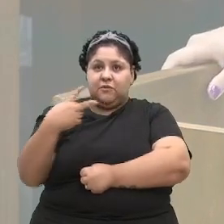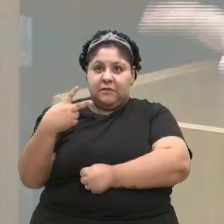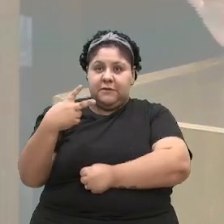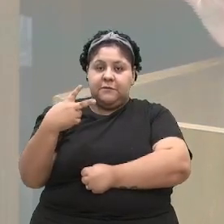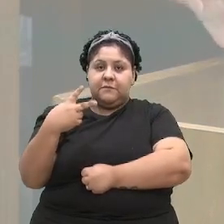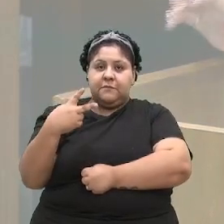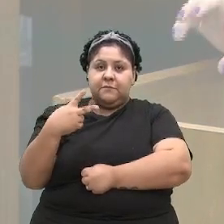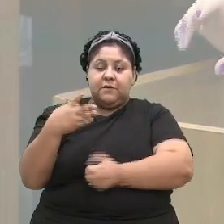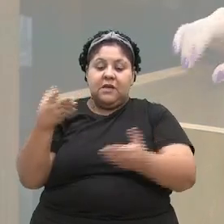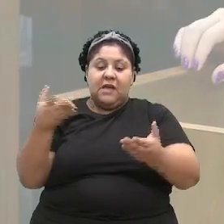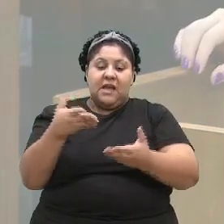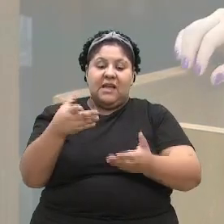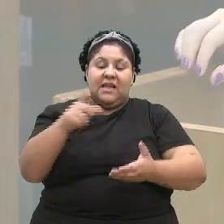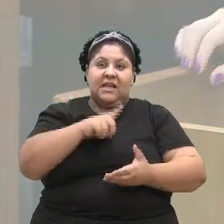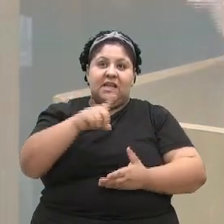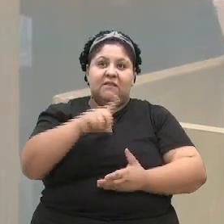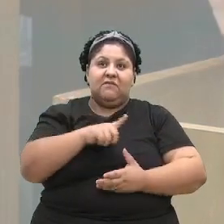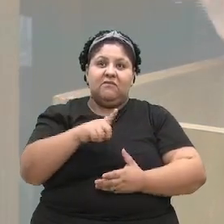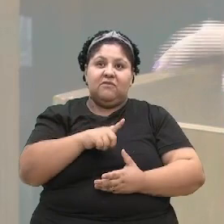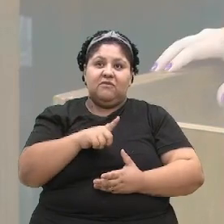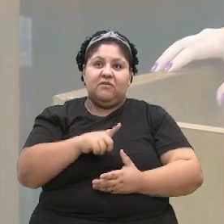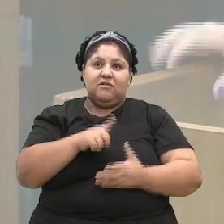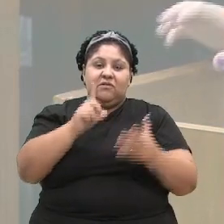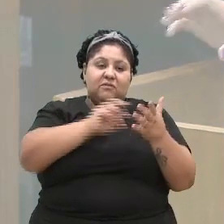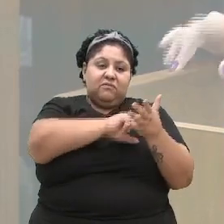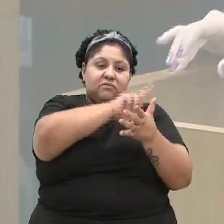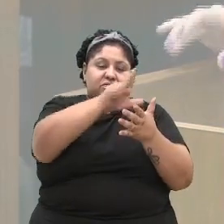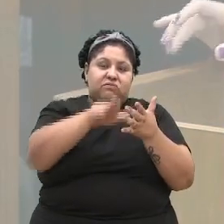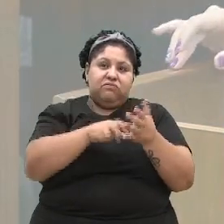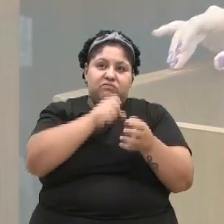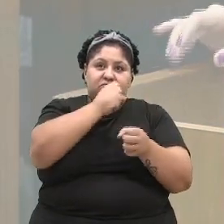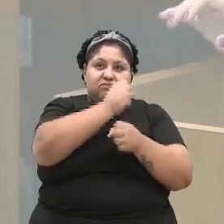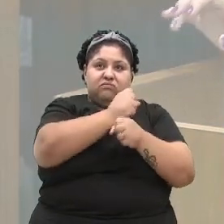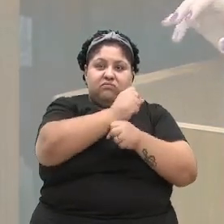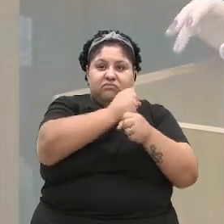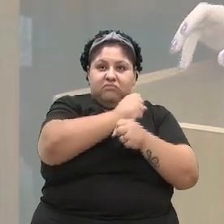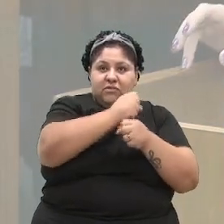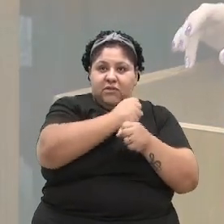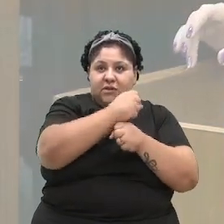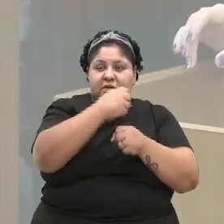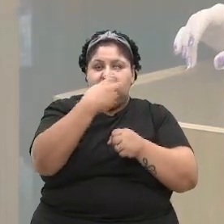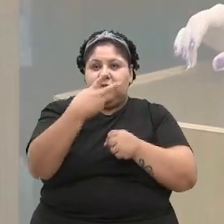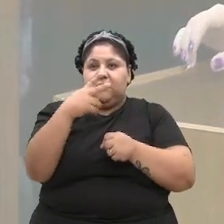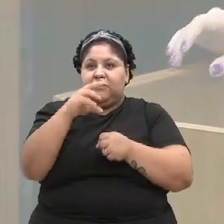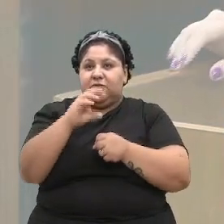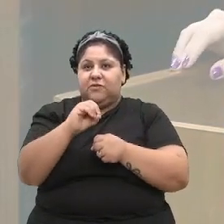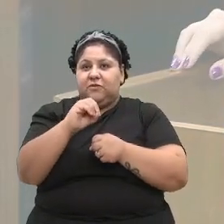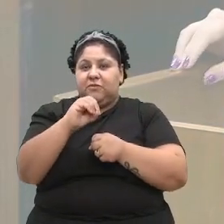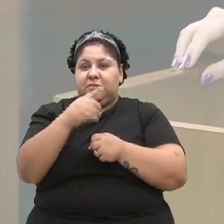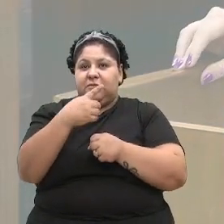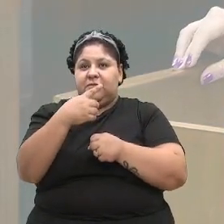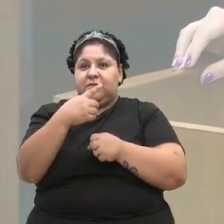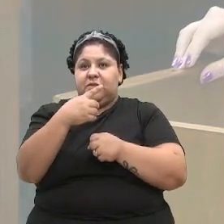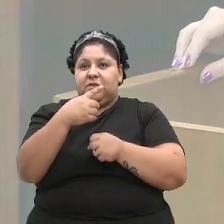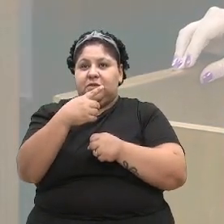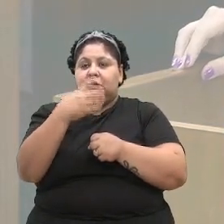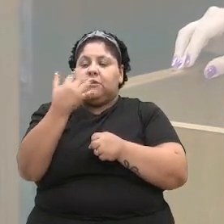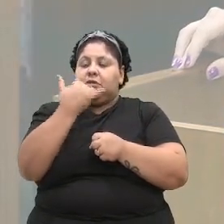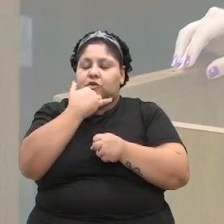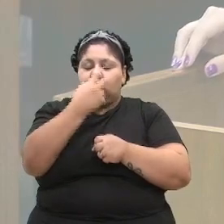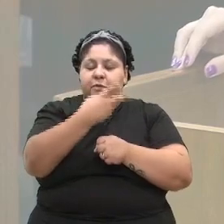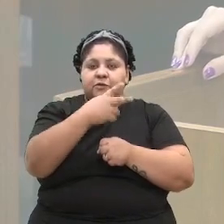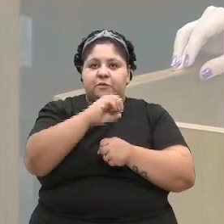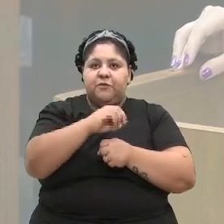E aqui a gente tem, então, os diversos anos 2021, 2022 e 2023. A gente vê um